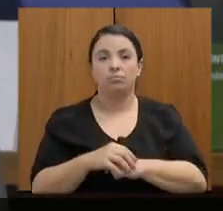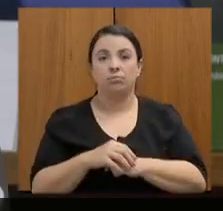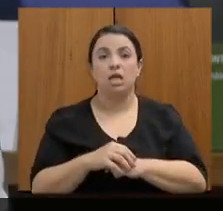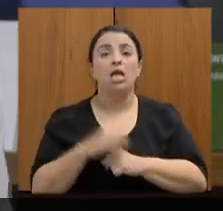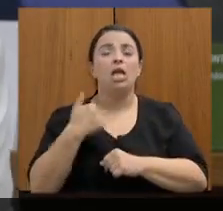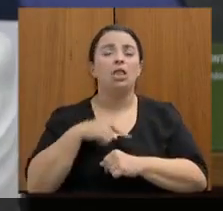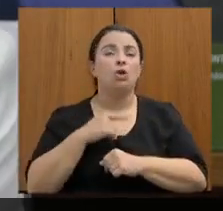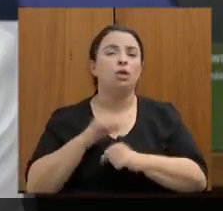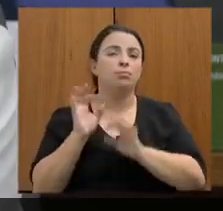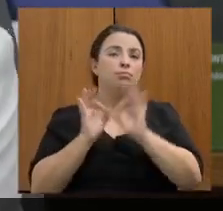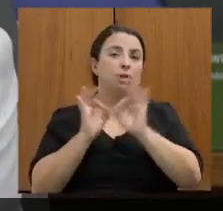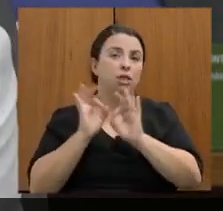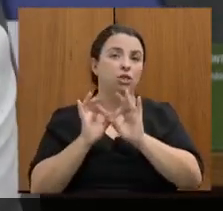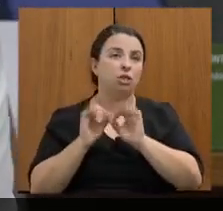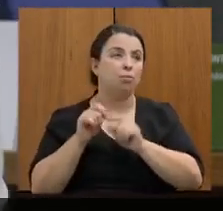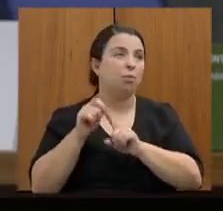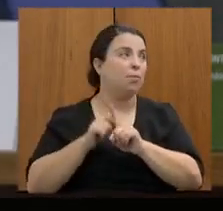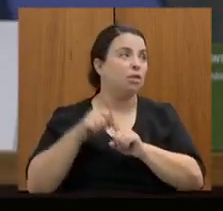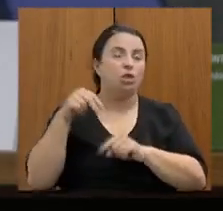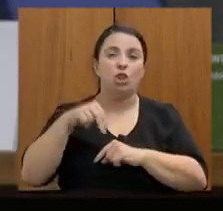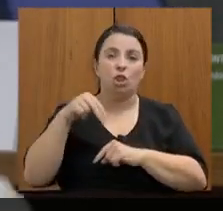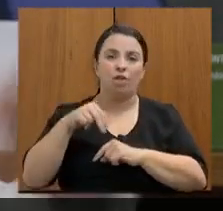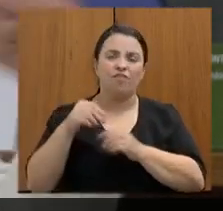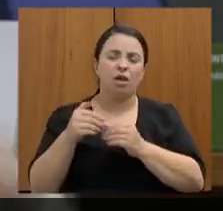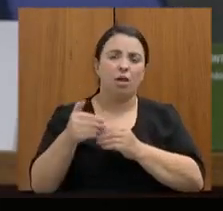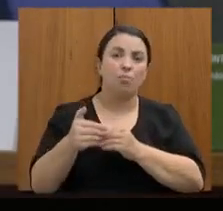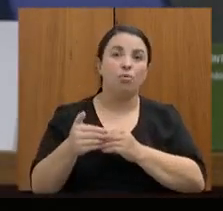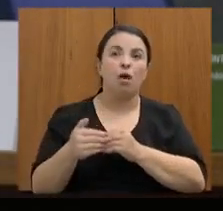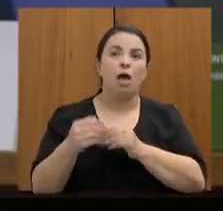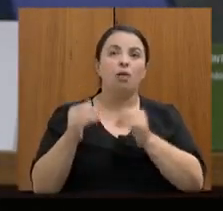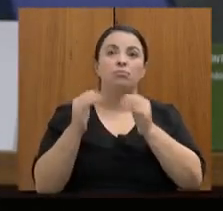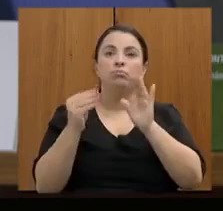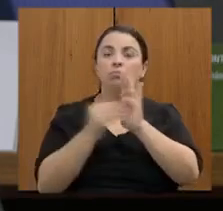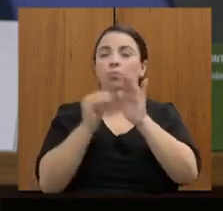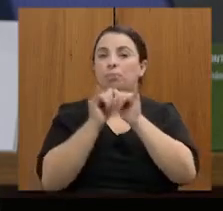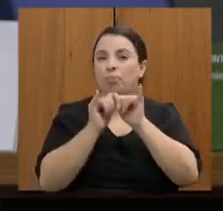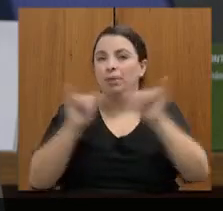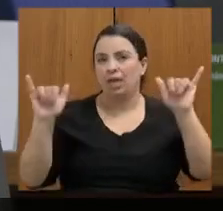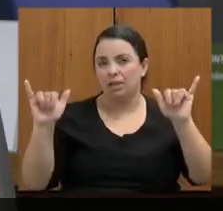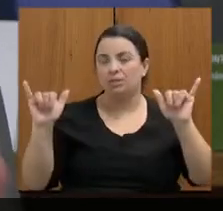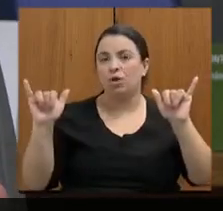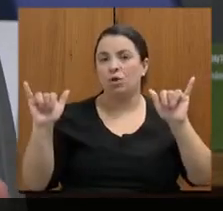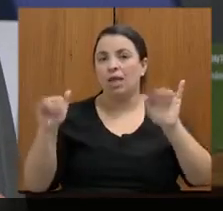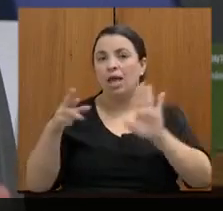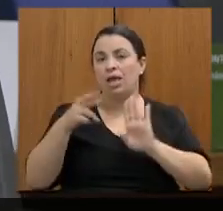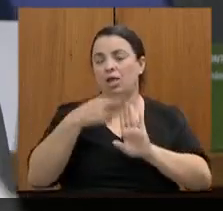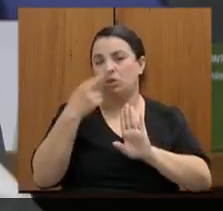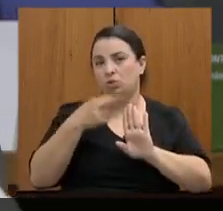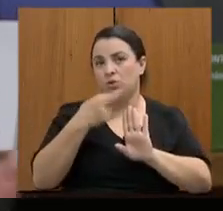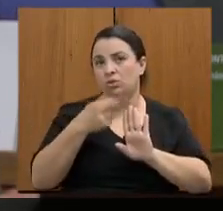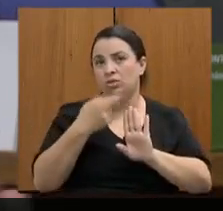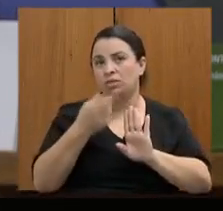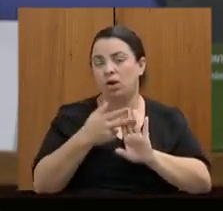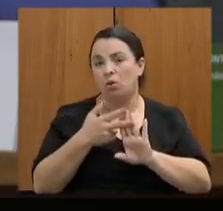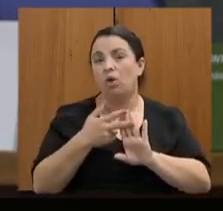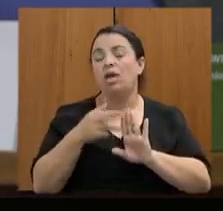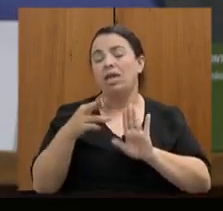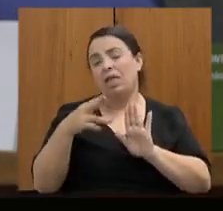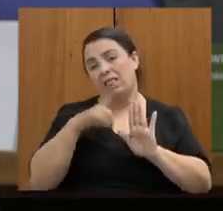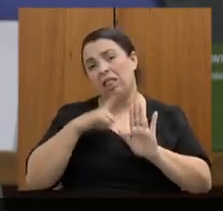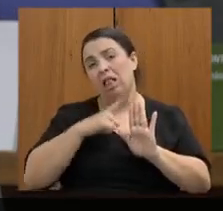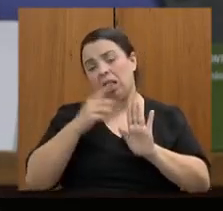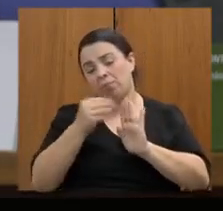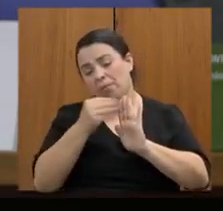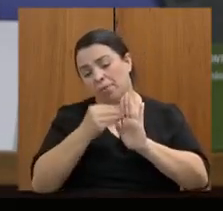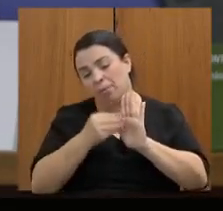novembro é isso a publicação da resolução então logo se encerre o período eleitoral a publicação da resolução com os critérios para